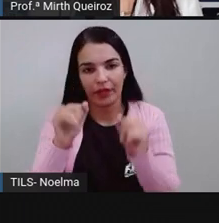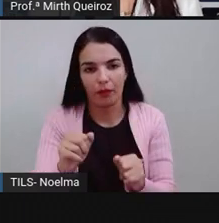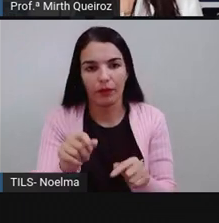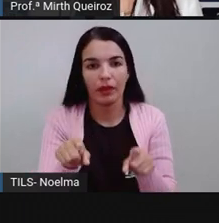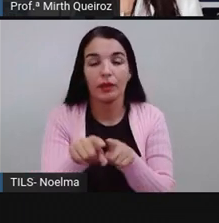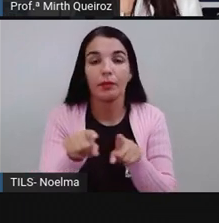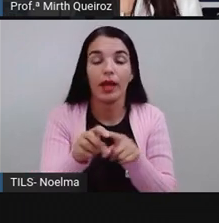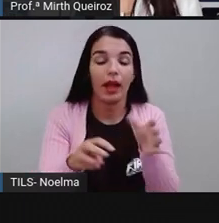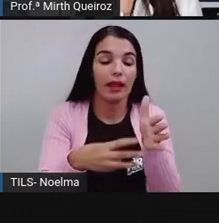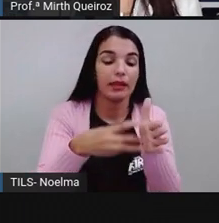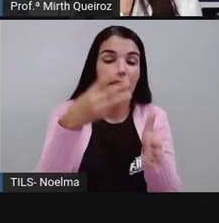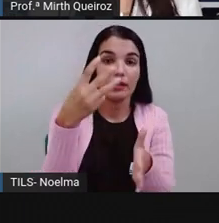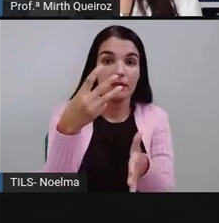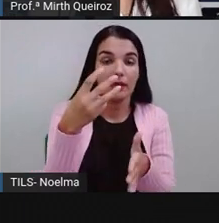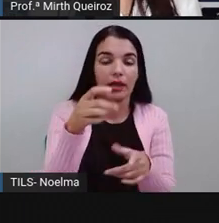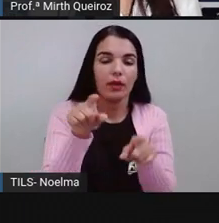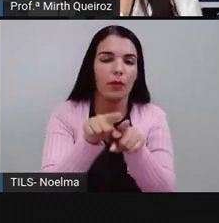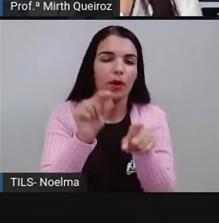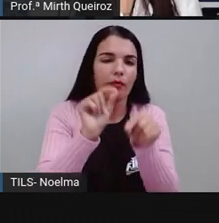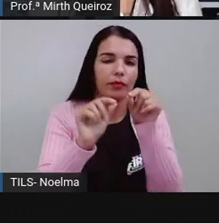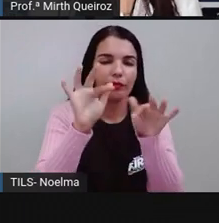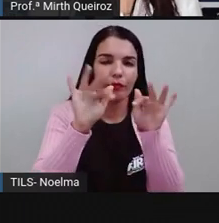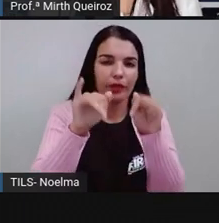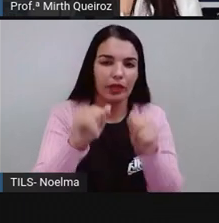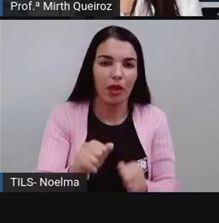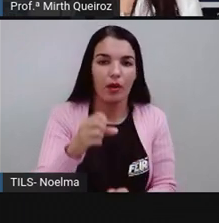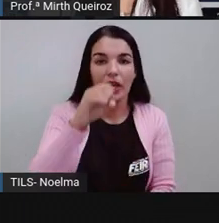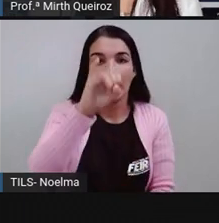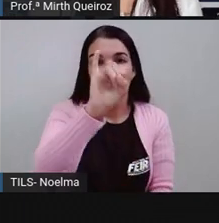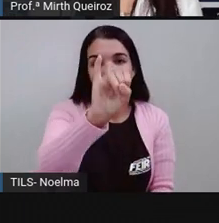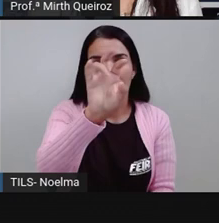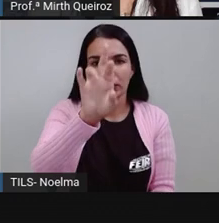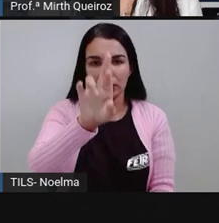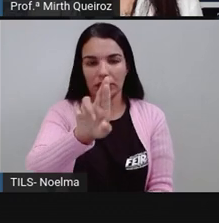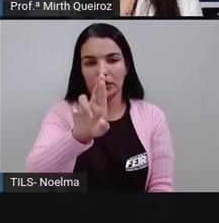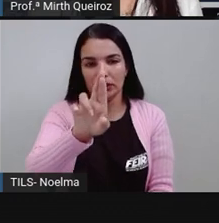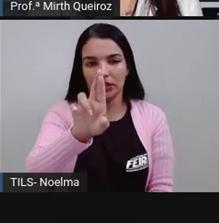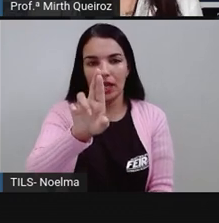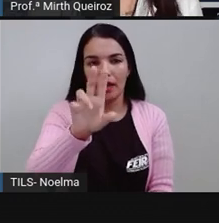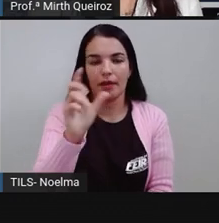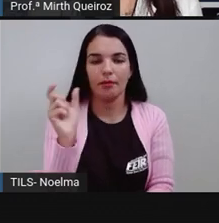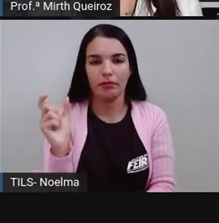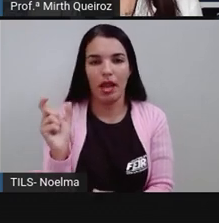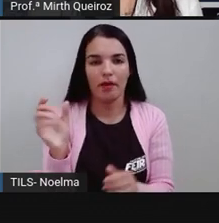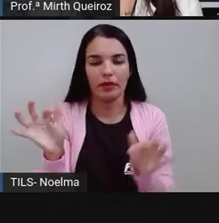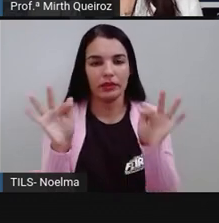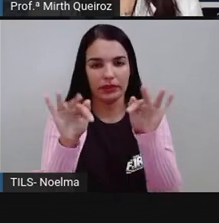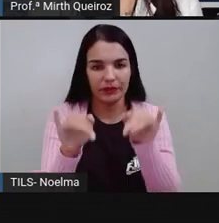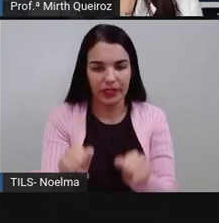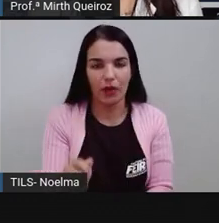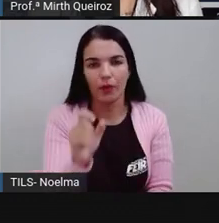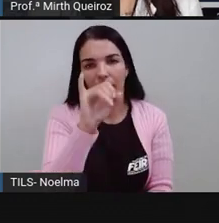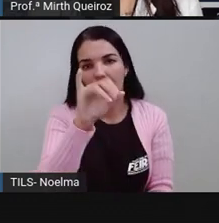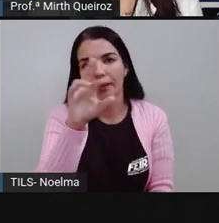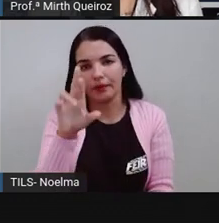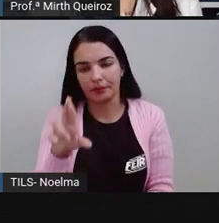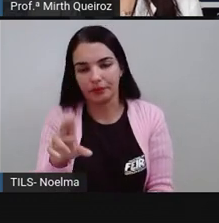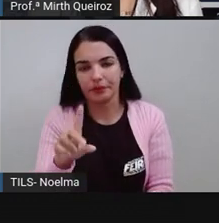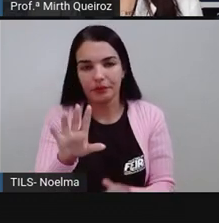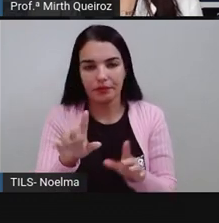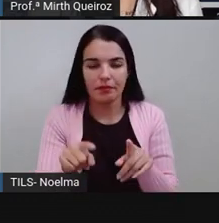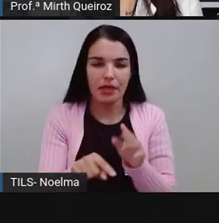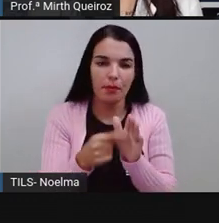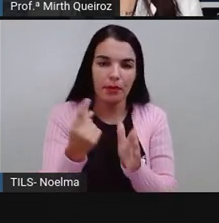os verbos terminados em ER são os verbos aí da terceira conjugação. Então, primeira conjugação,